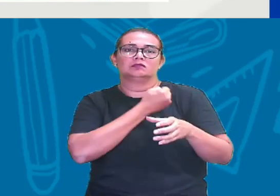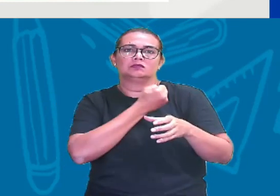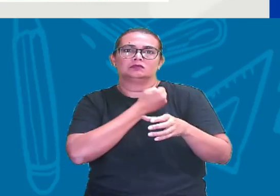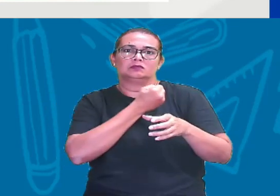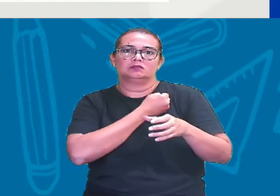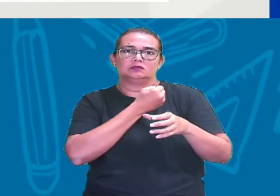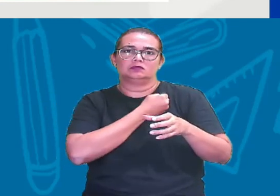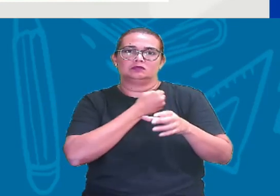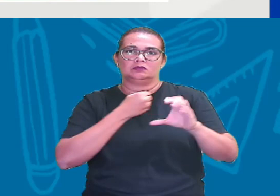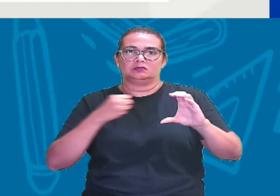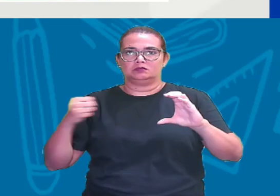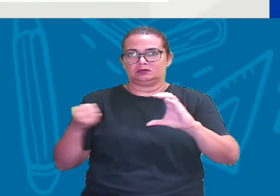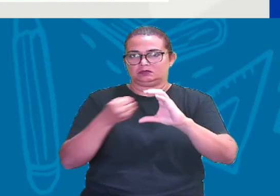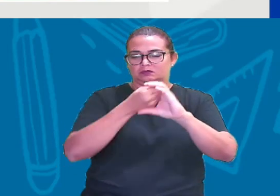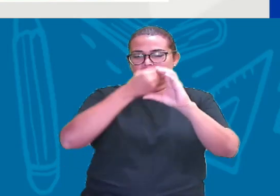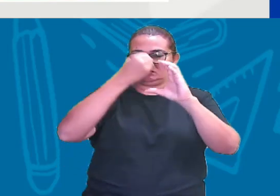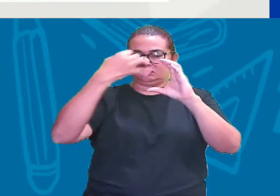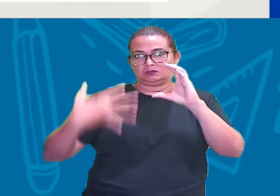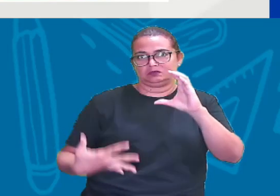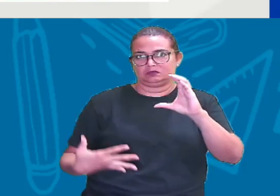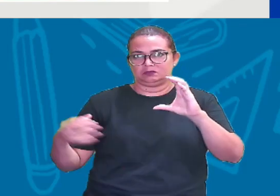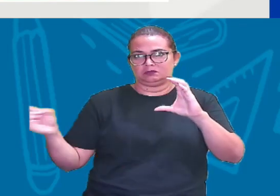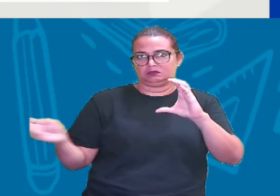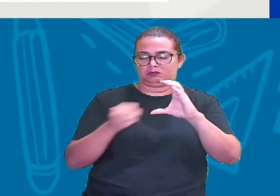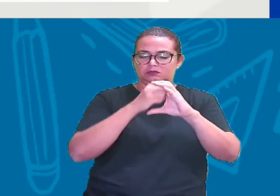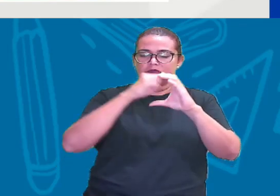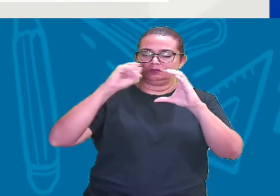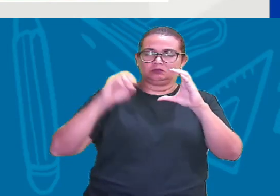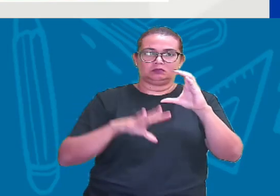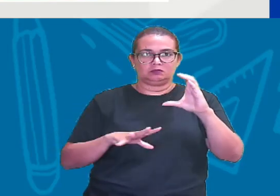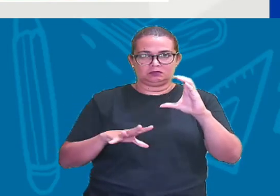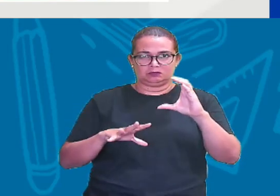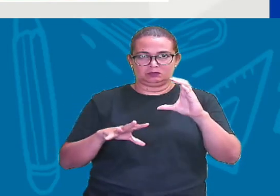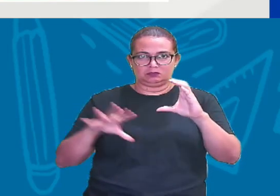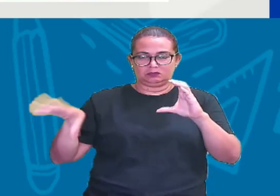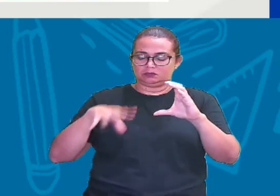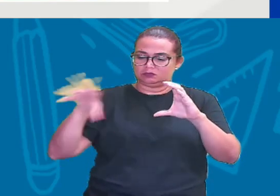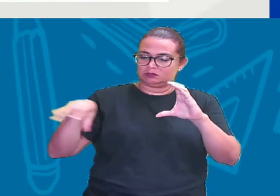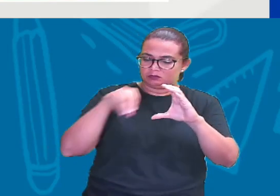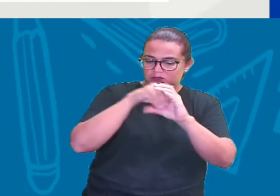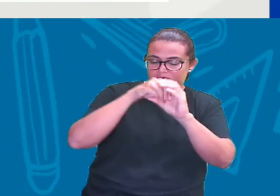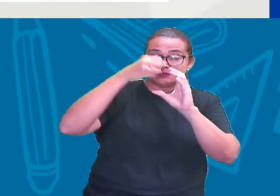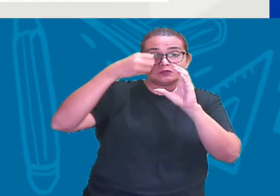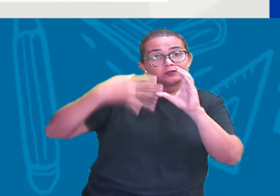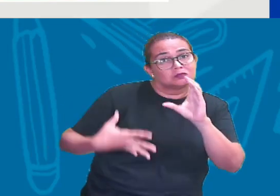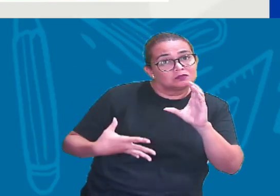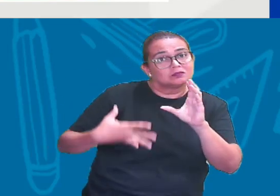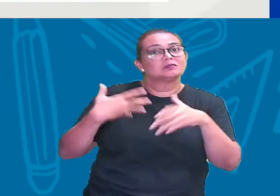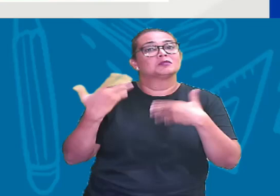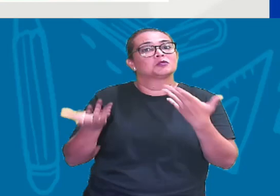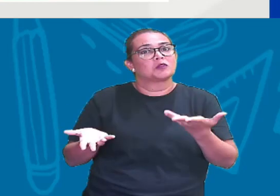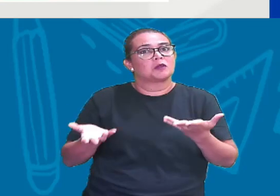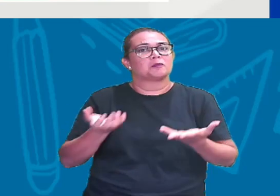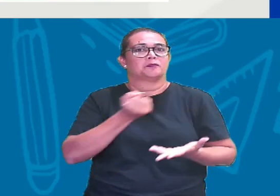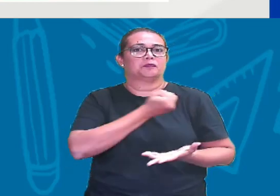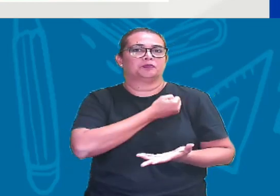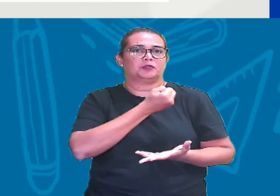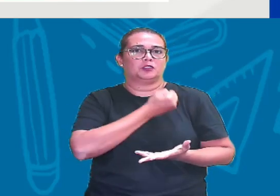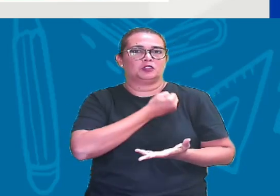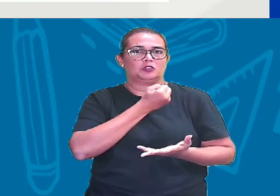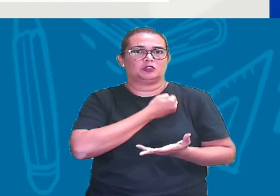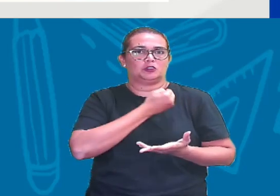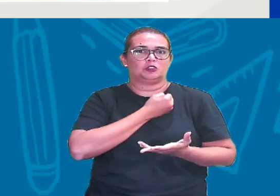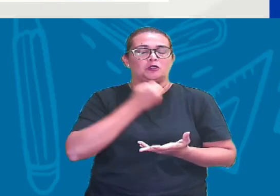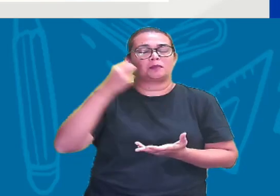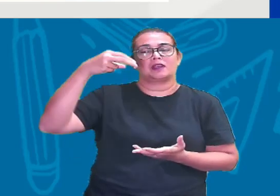base de conjuntos numéricos? São os números naturais, os números